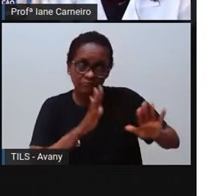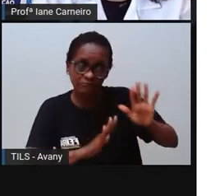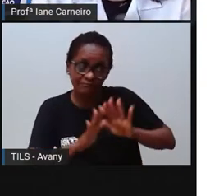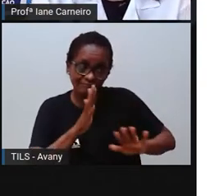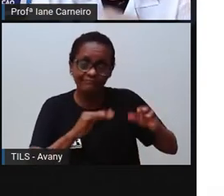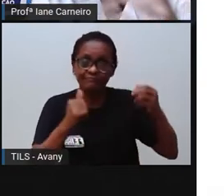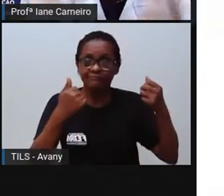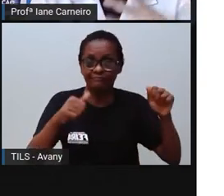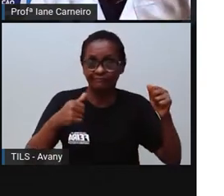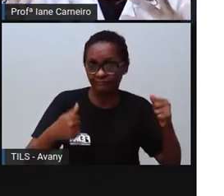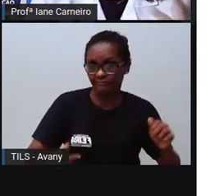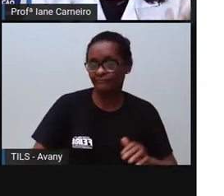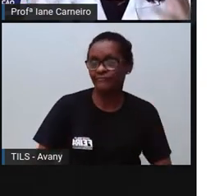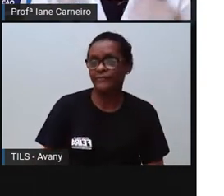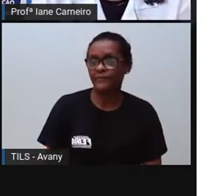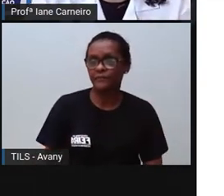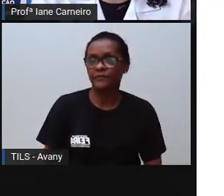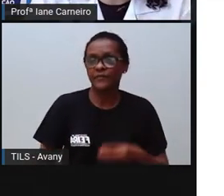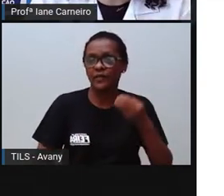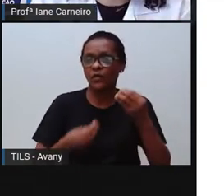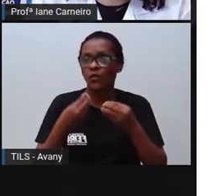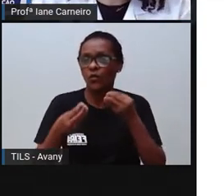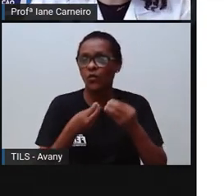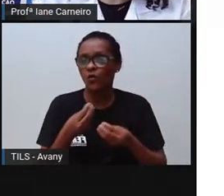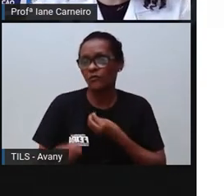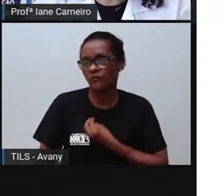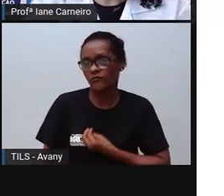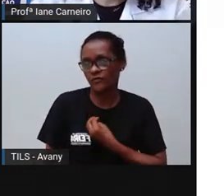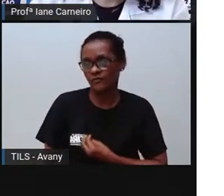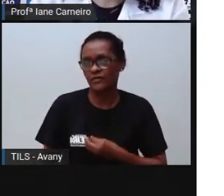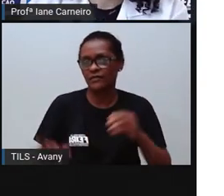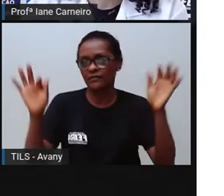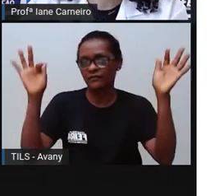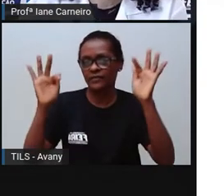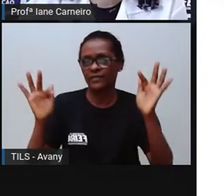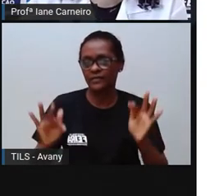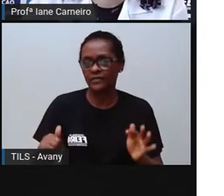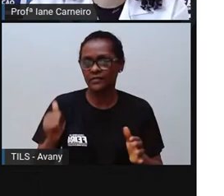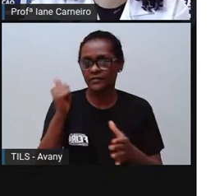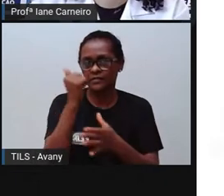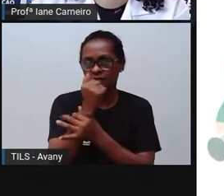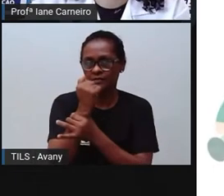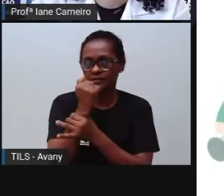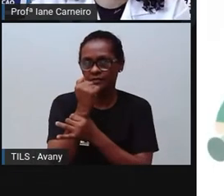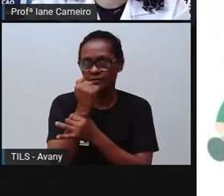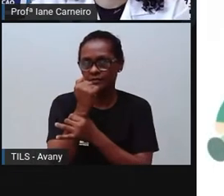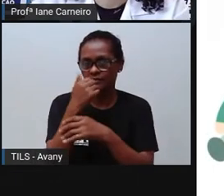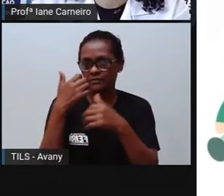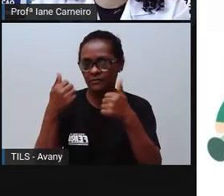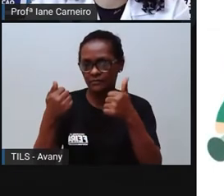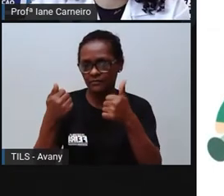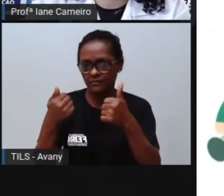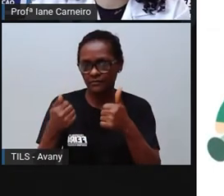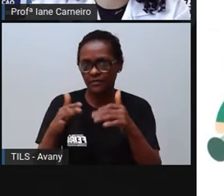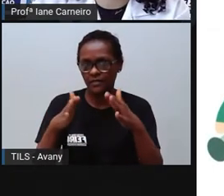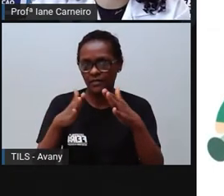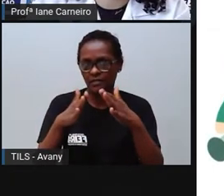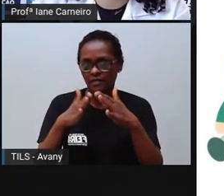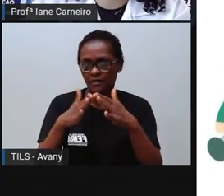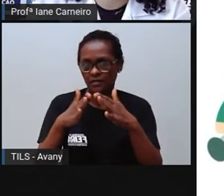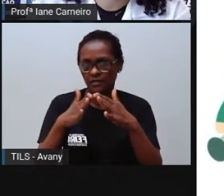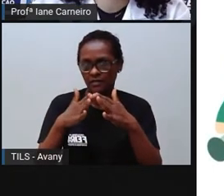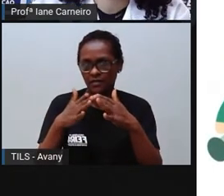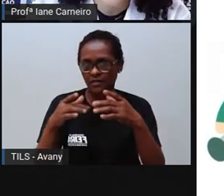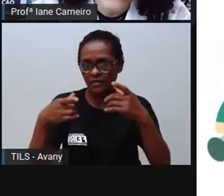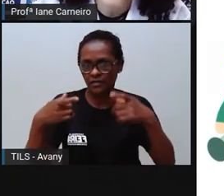como conviver na casa de vocês de maneira segura. Então, olha só, a cozinha, né, como a Pró falou,